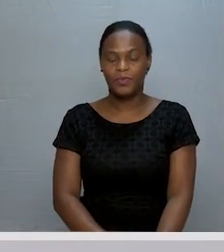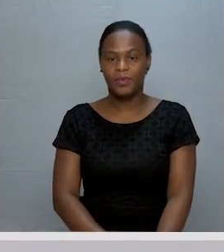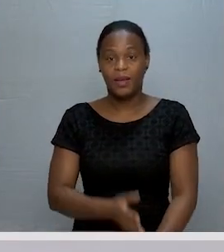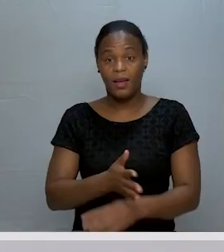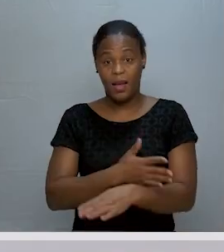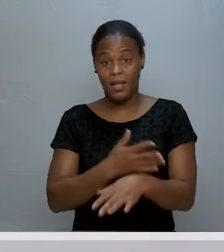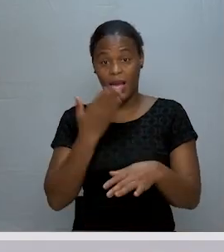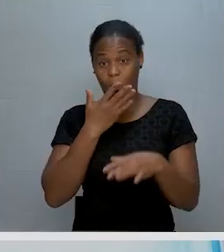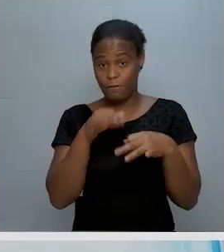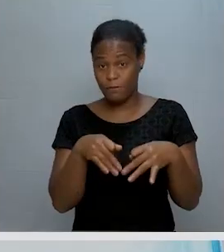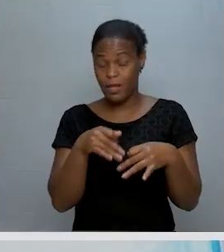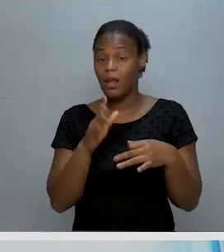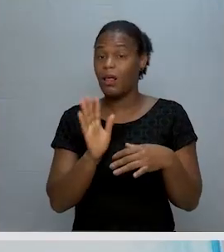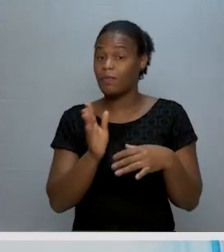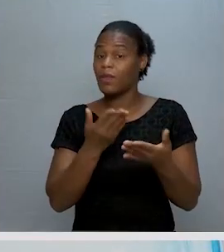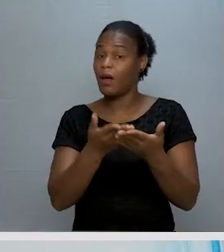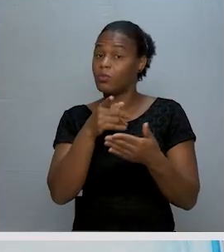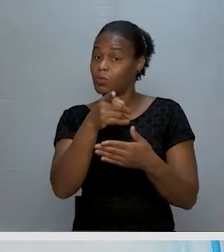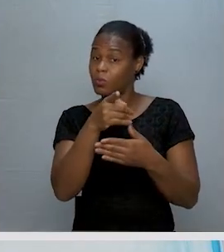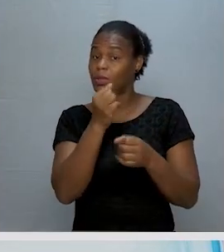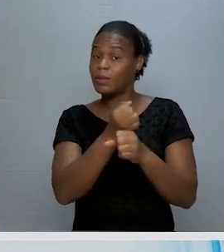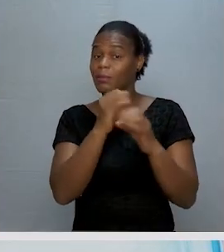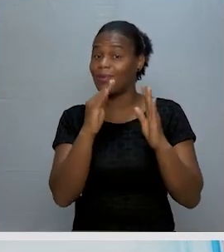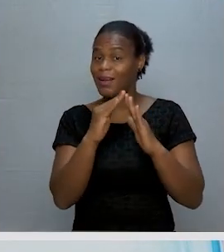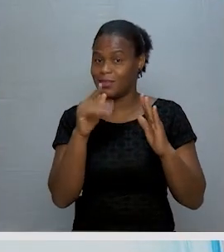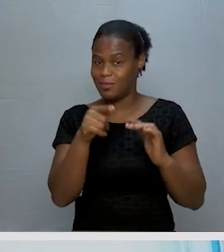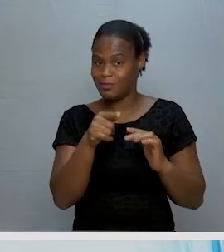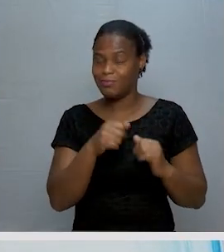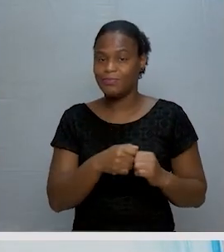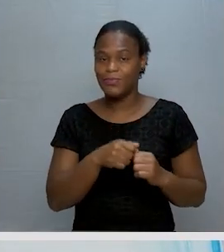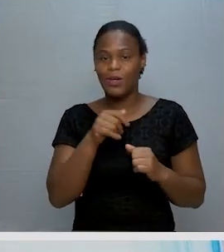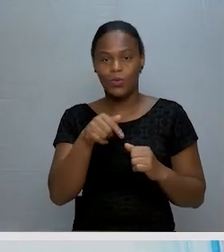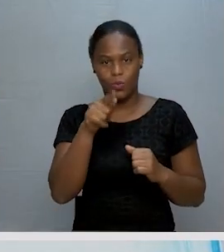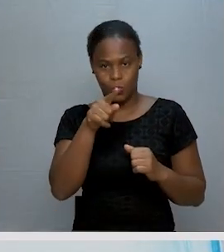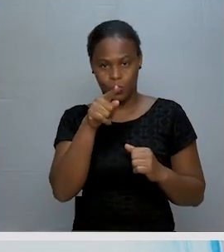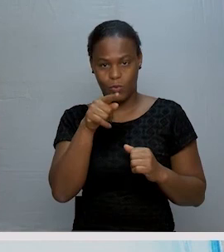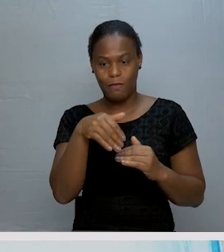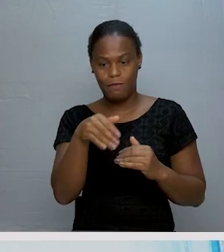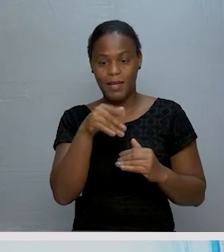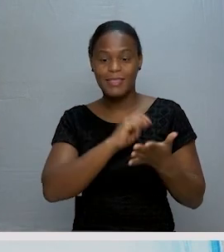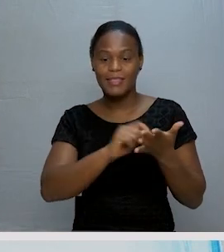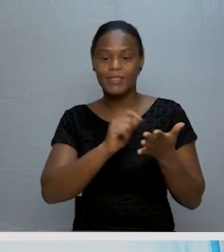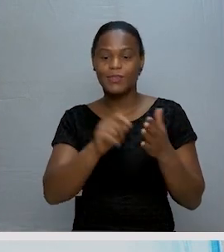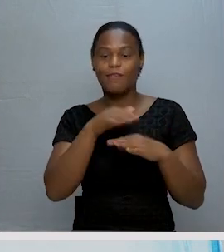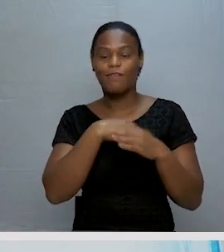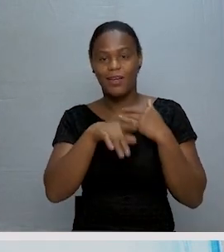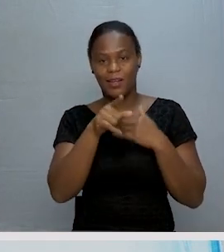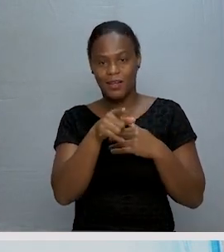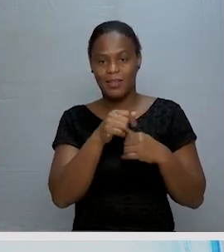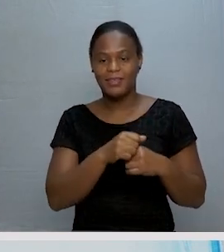Antes de terminar a aula, eu vou deixar aqui um pequeno TPC, onde vocês vão fazer esse exercício